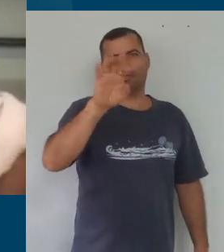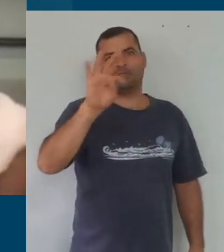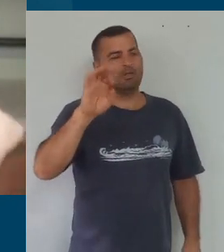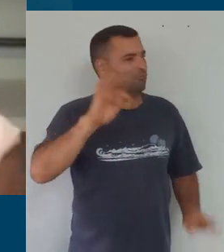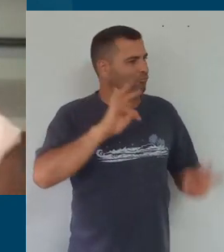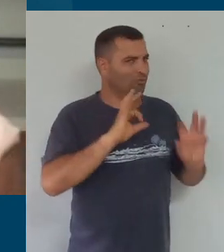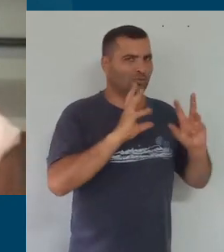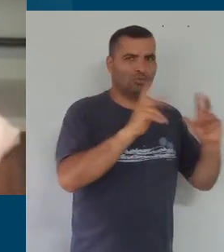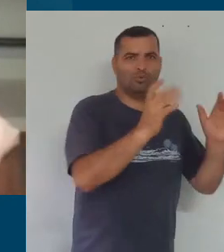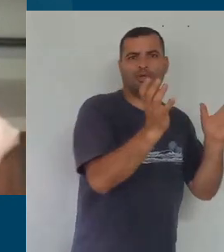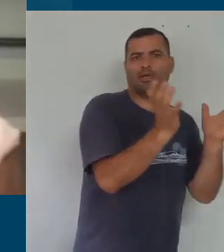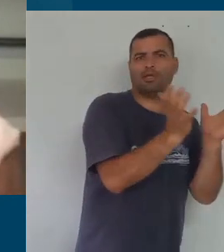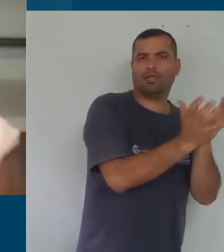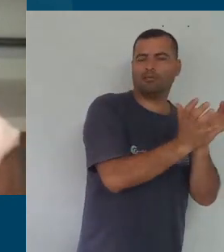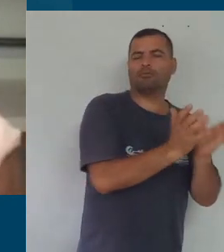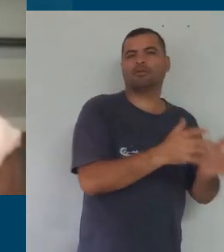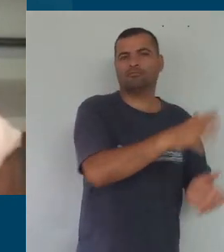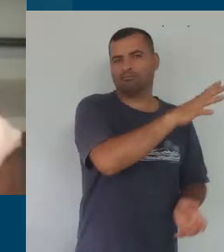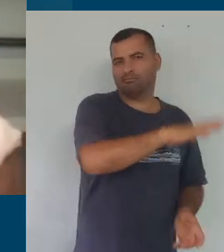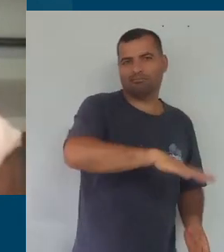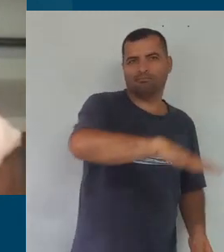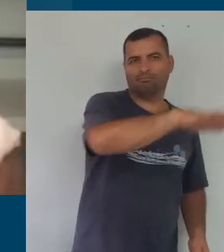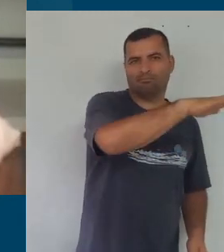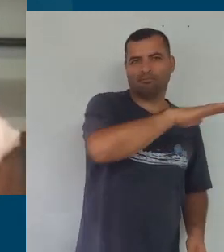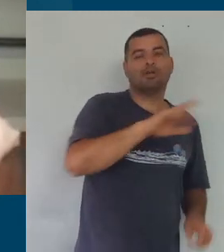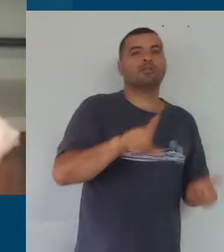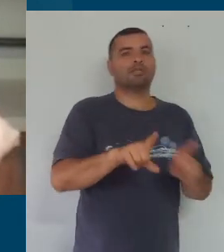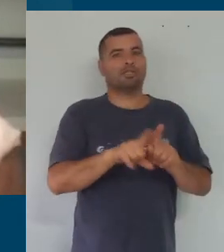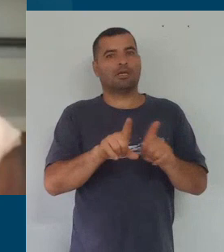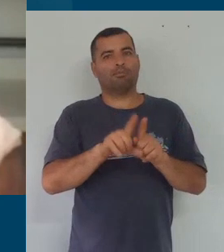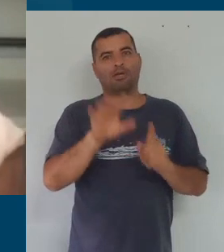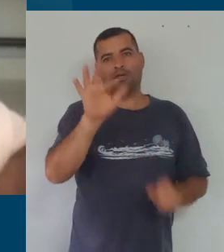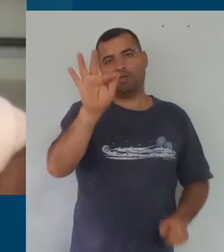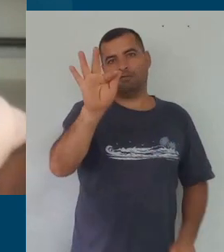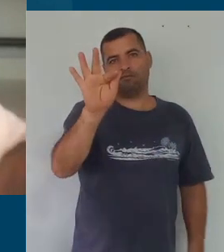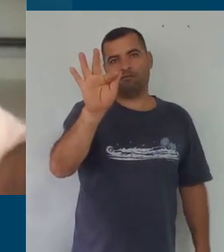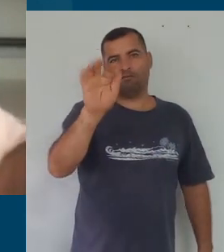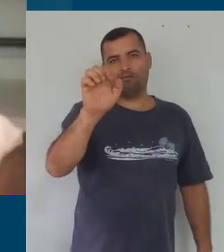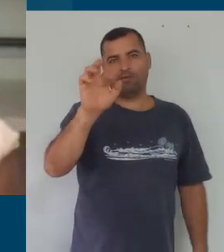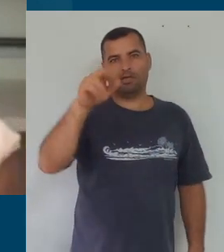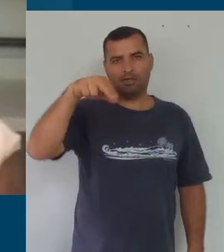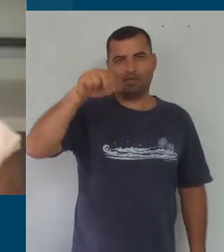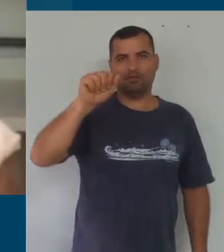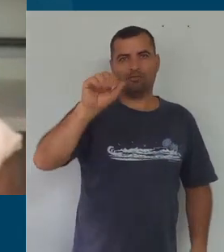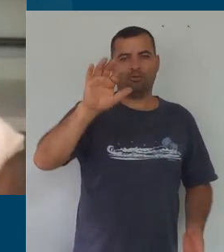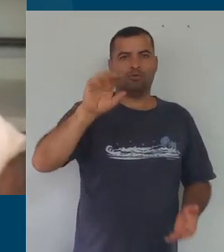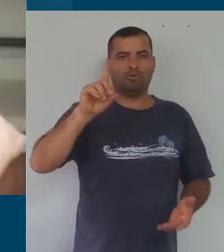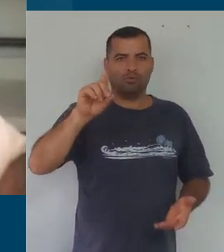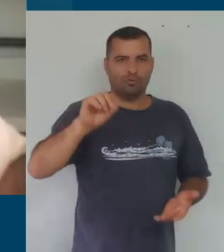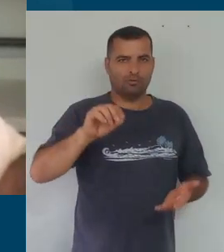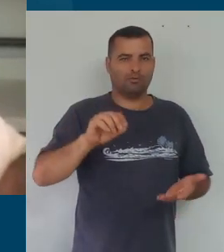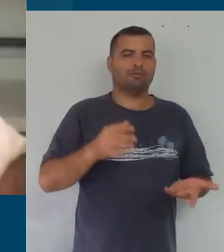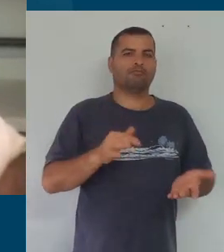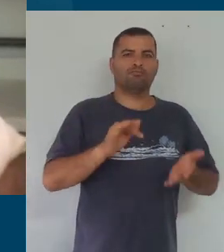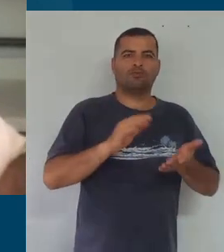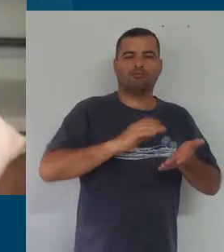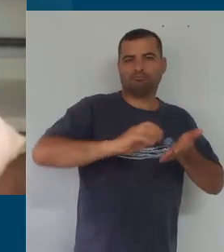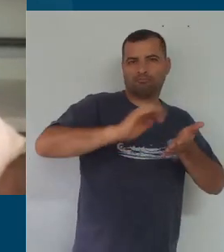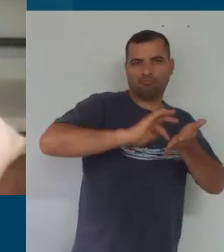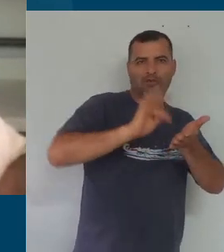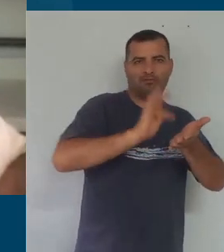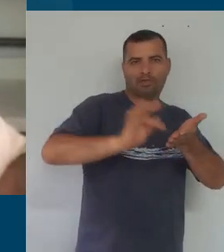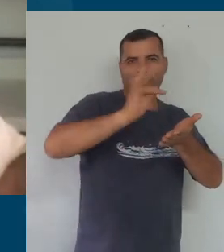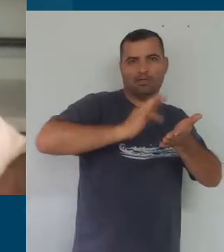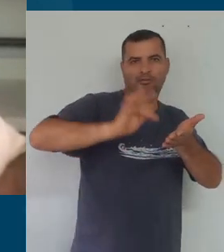equipe técnica, o próprio Fernando Moraes, a Roberta, enfim, todos que já foram nominados aqui, tenho